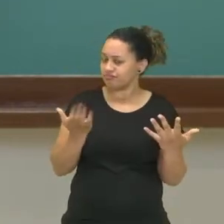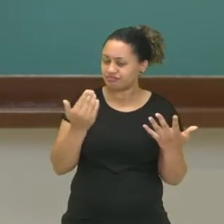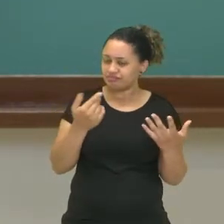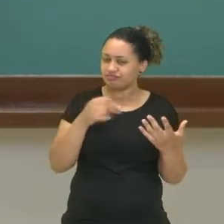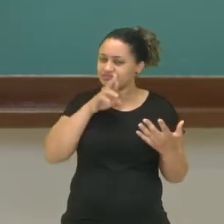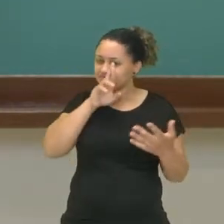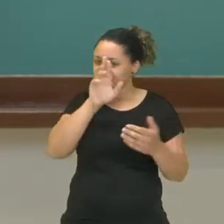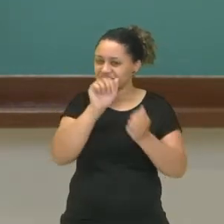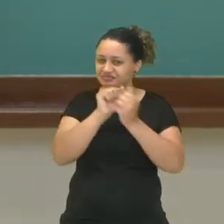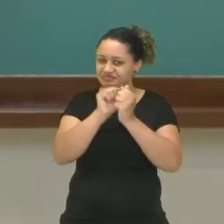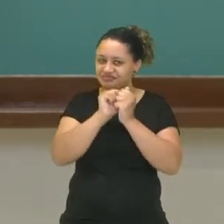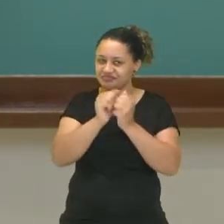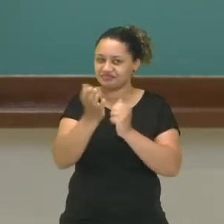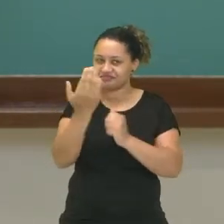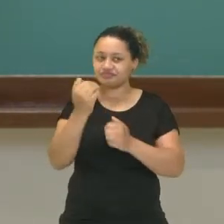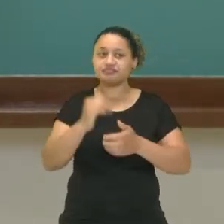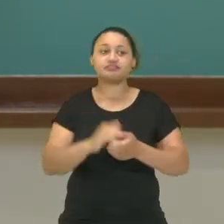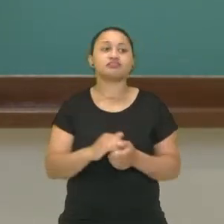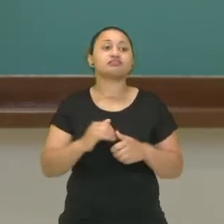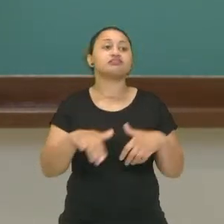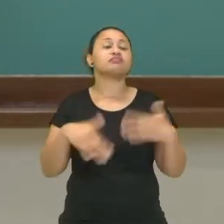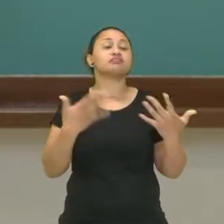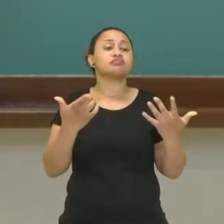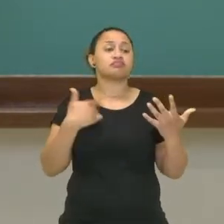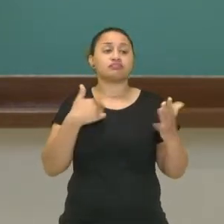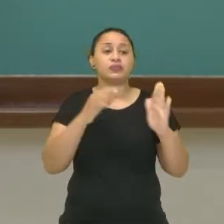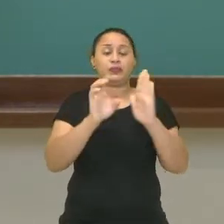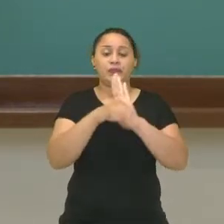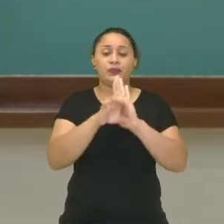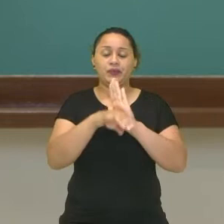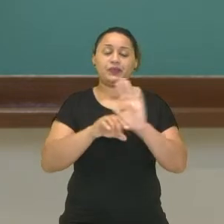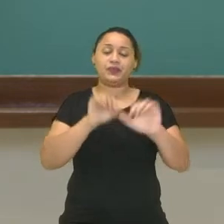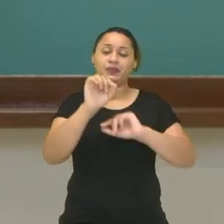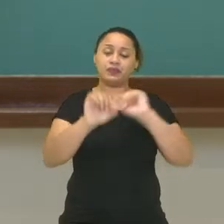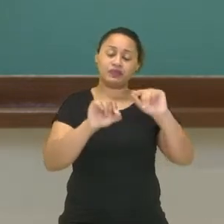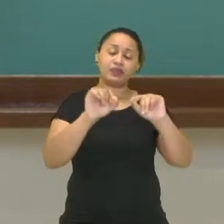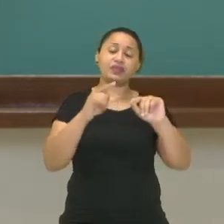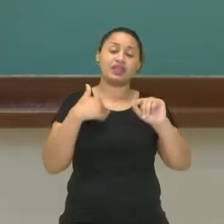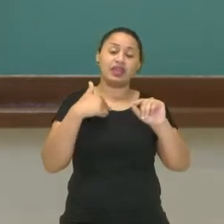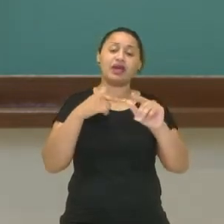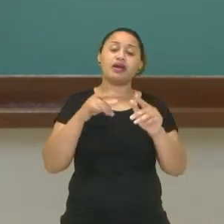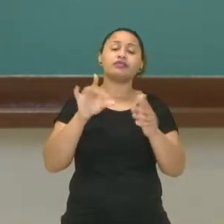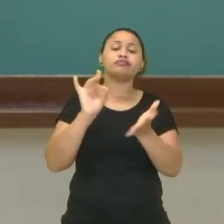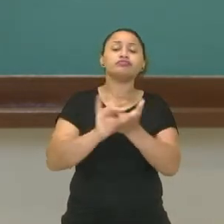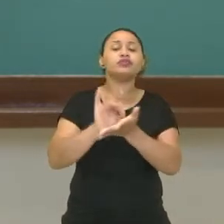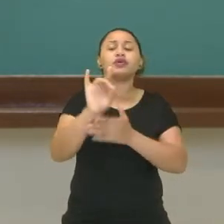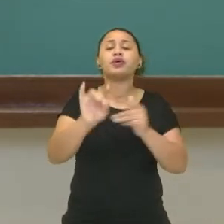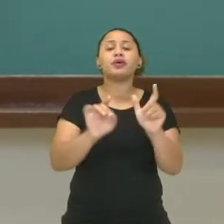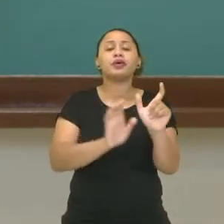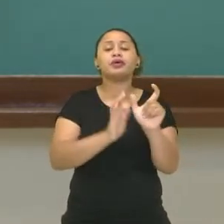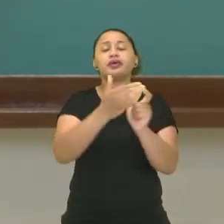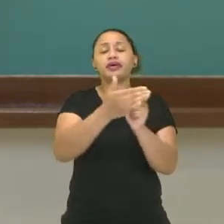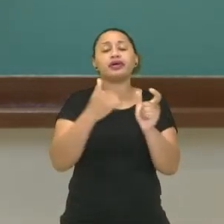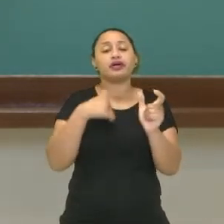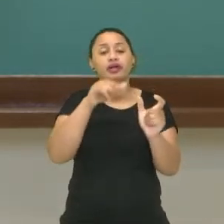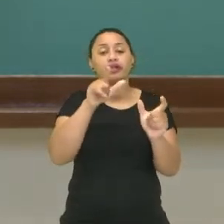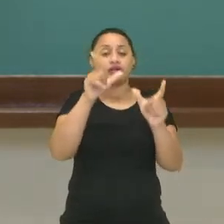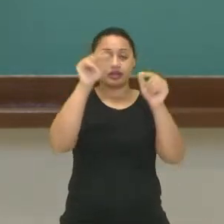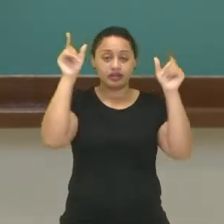responder? Então a definição de ginástica, ela veio do grego, de uma palavra